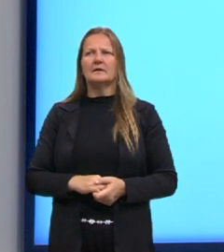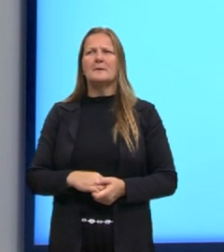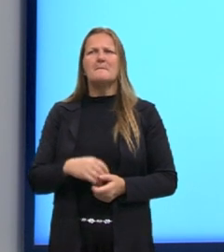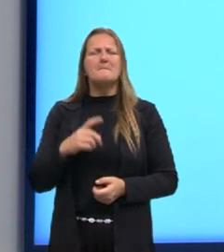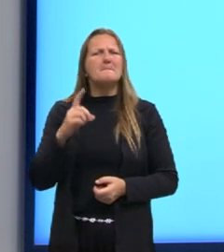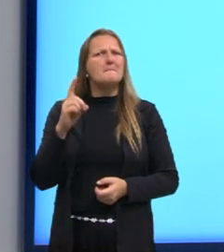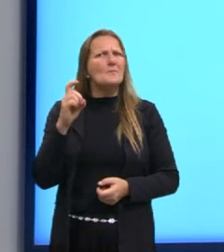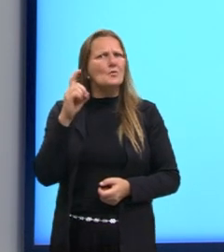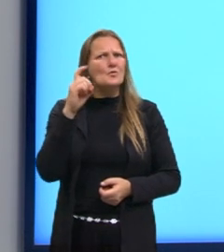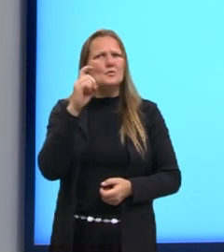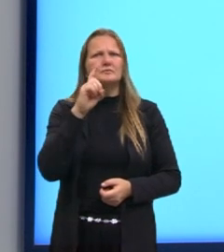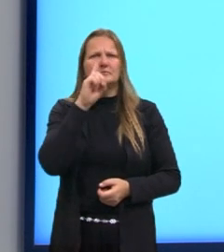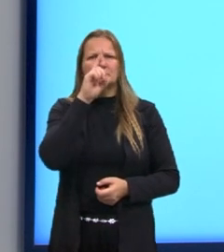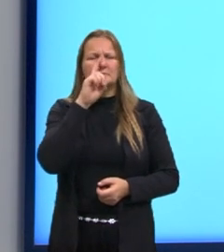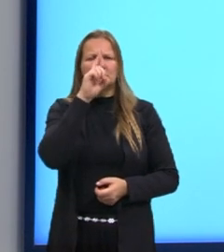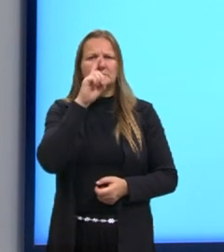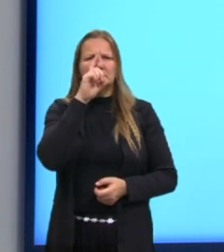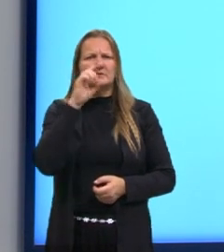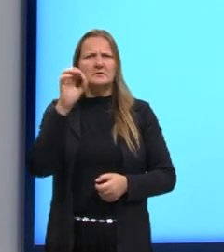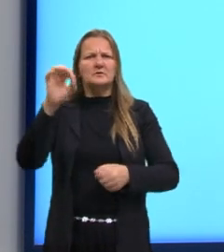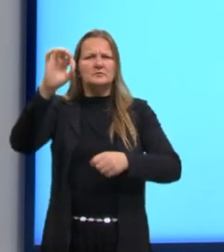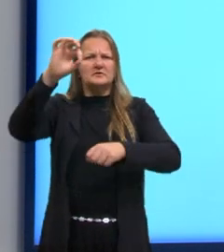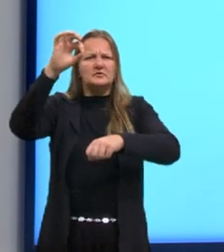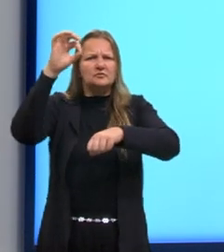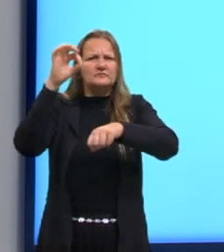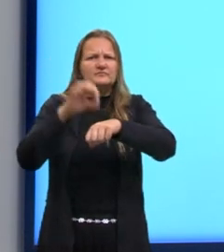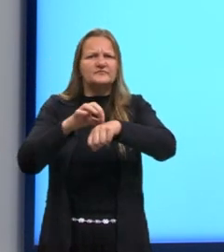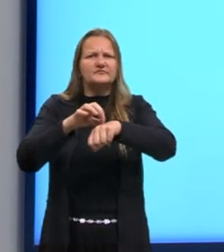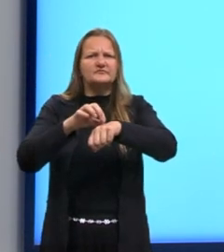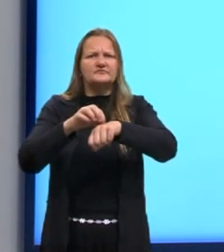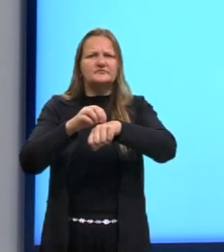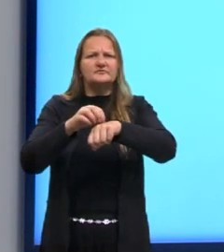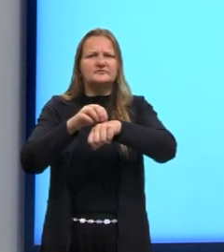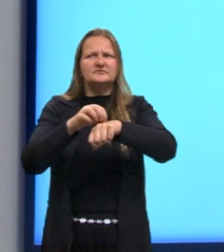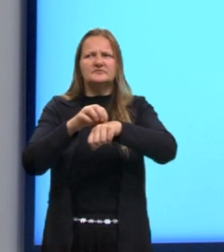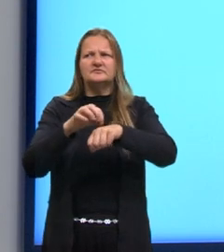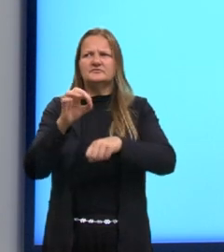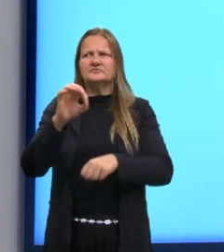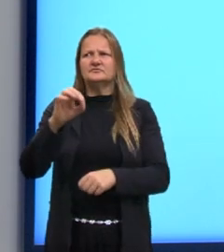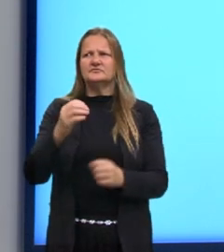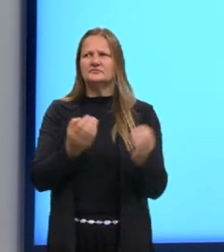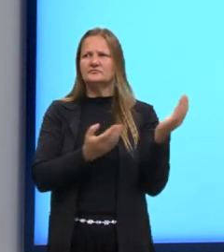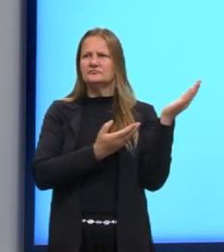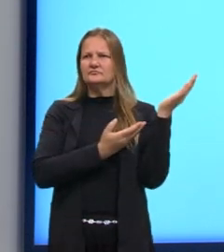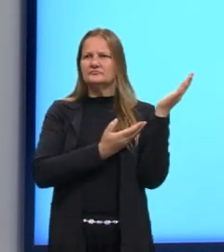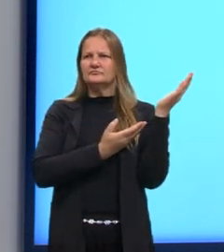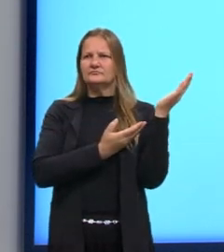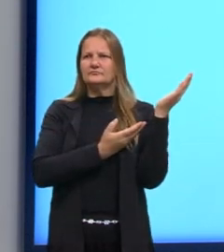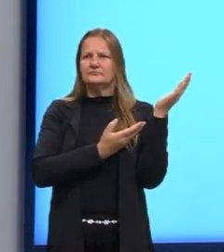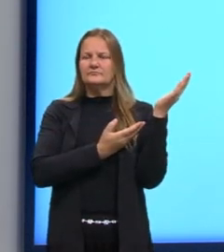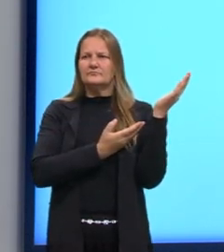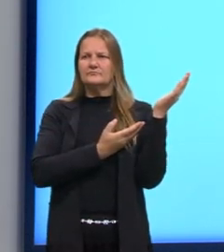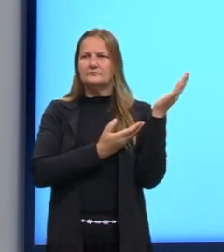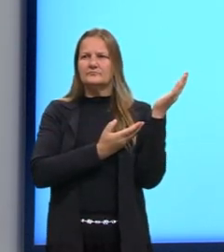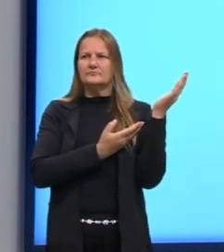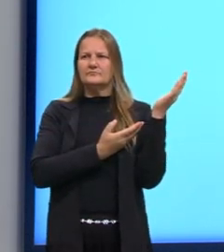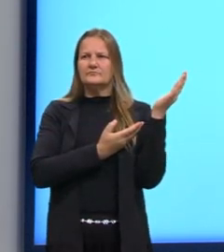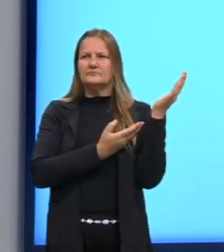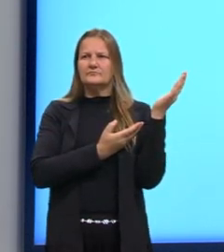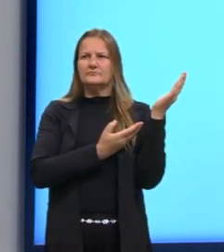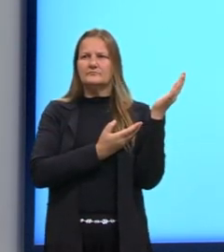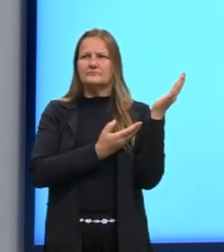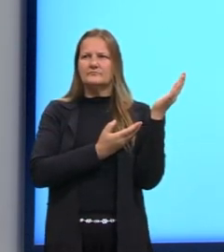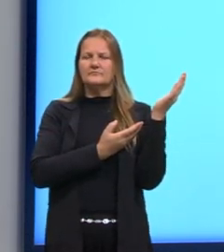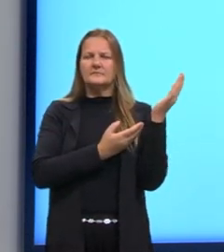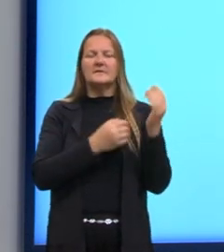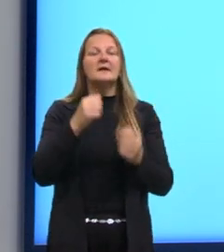transmitida por meio da picada do mosquito palha. Esse mosquitinho aqui, ó. A transmissão acontece quando as